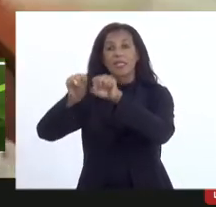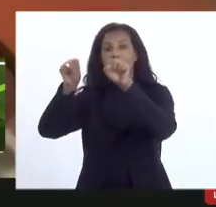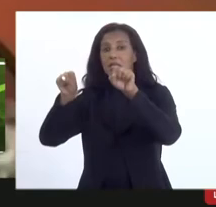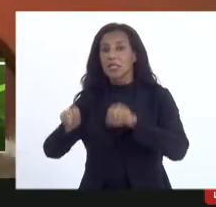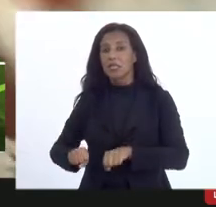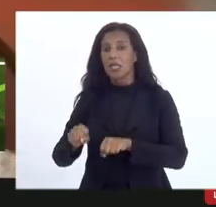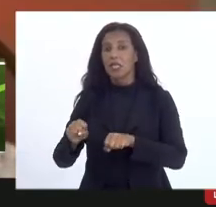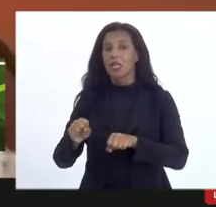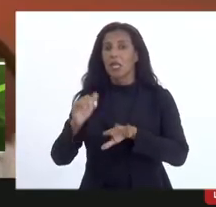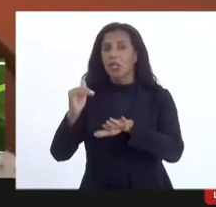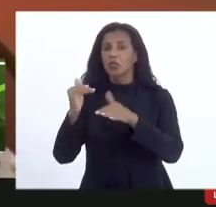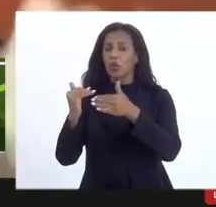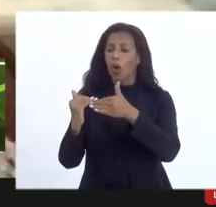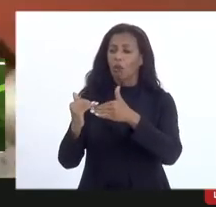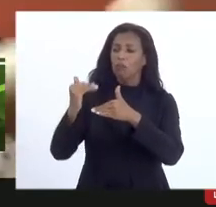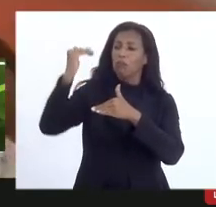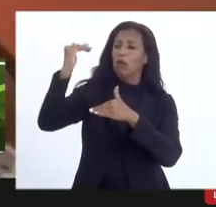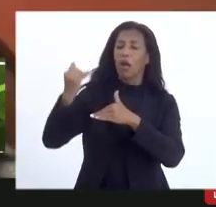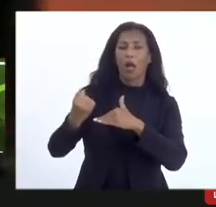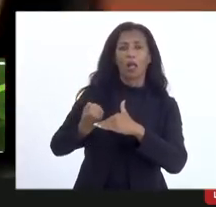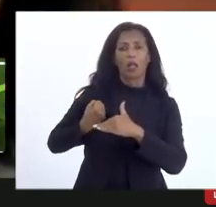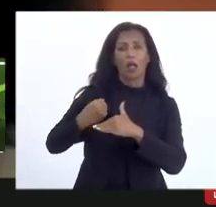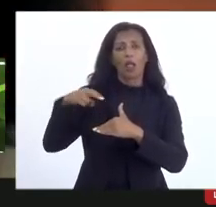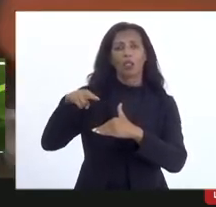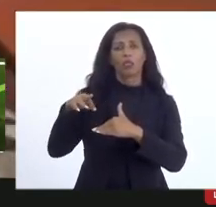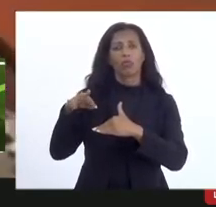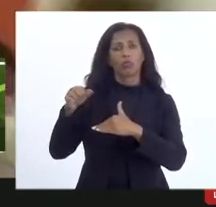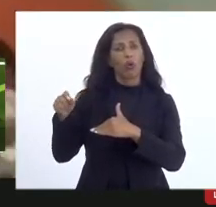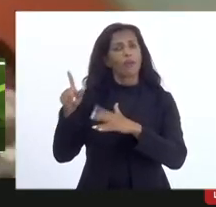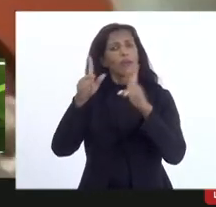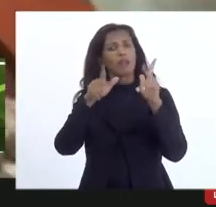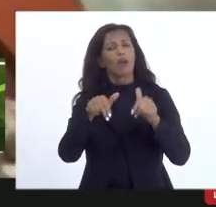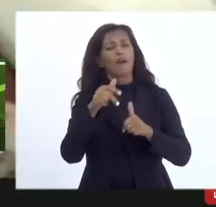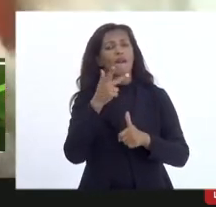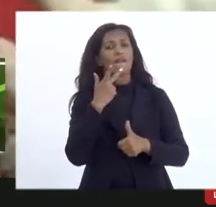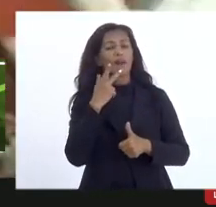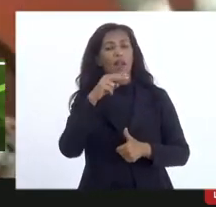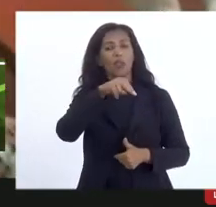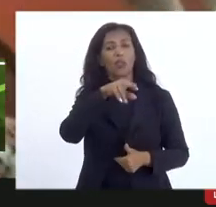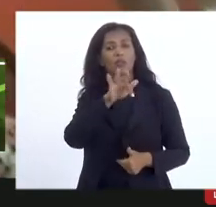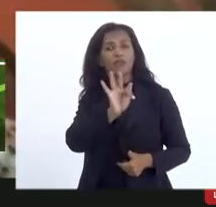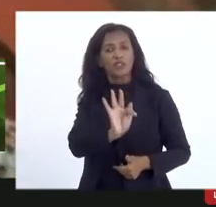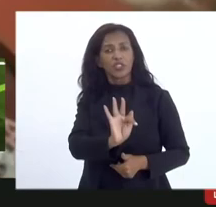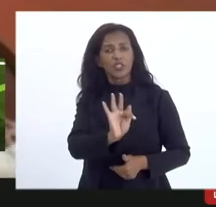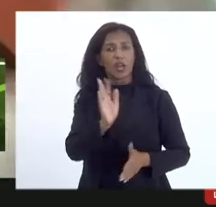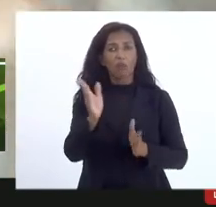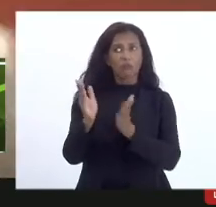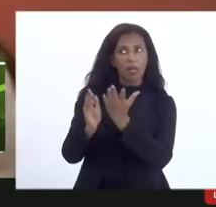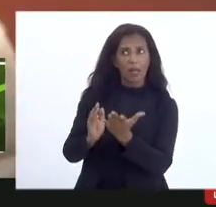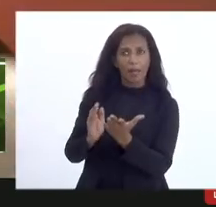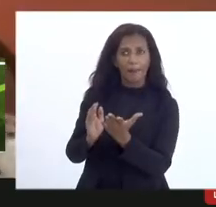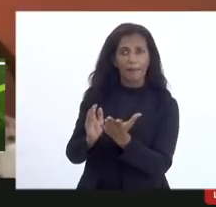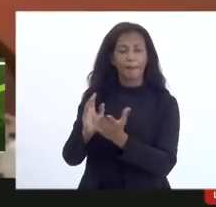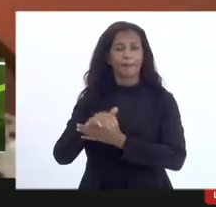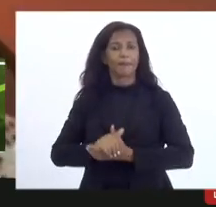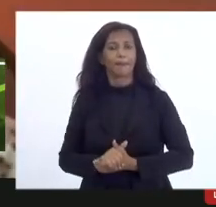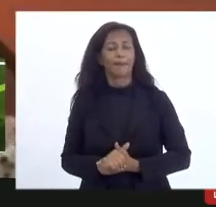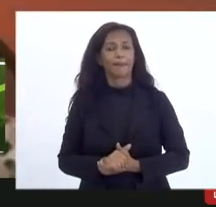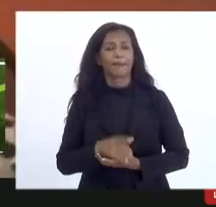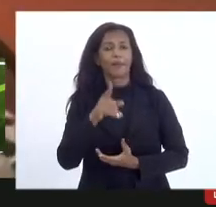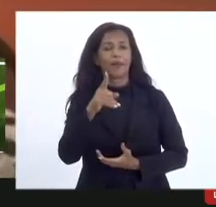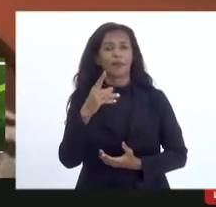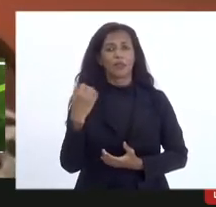subir a nota na medida que você sobe como a Fernanda estava explicando a nota fiscal a nota está lá faz a